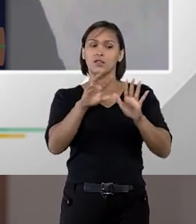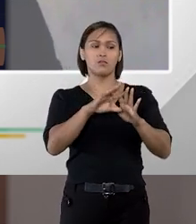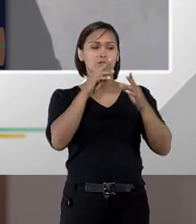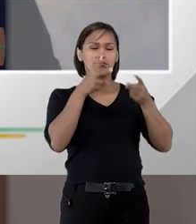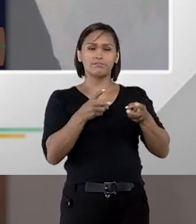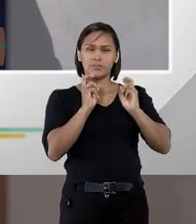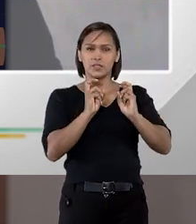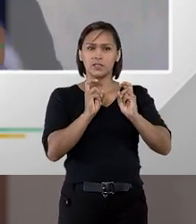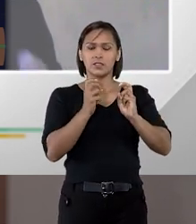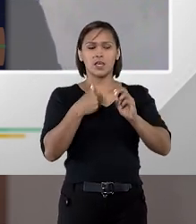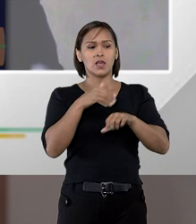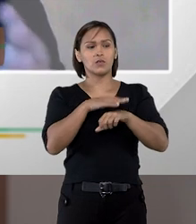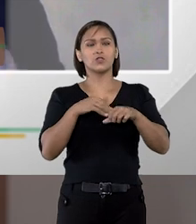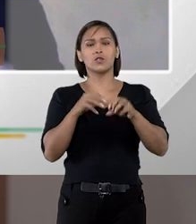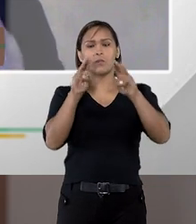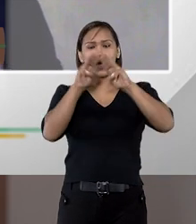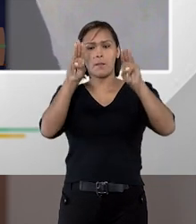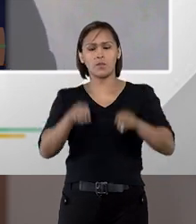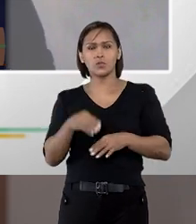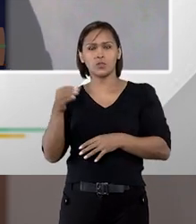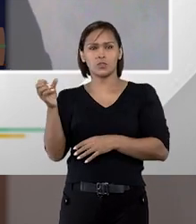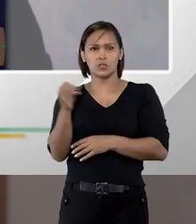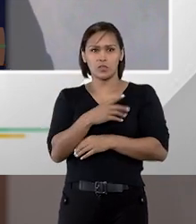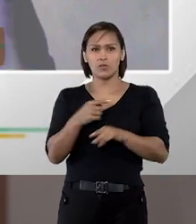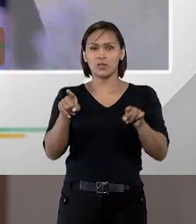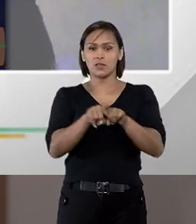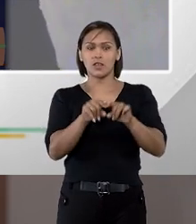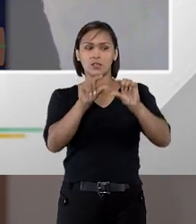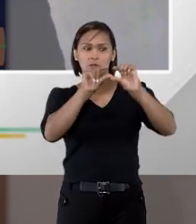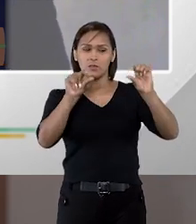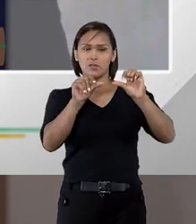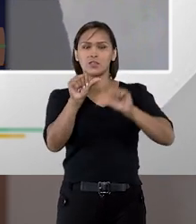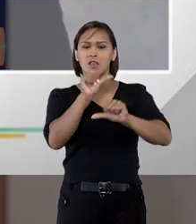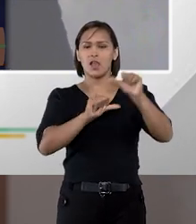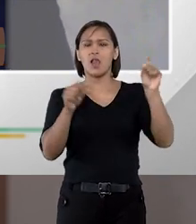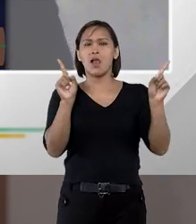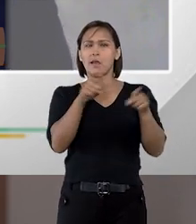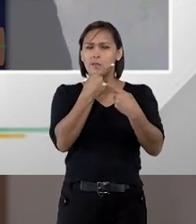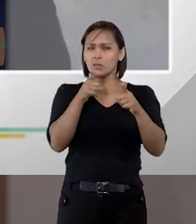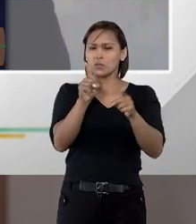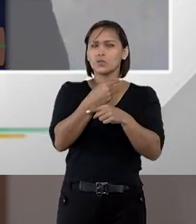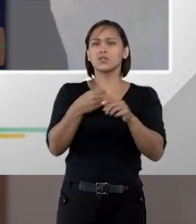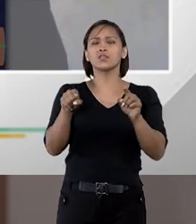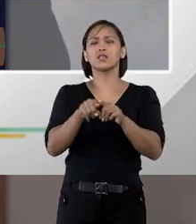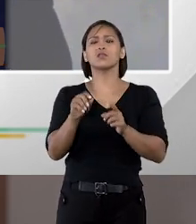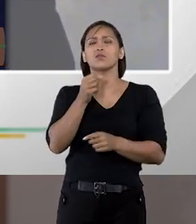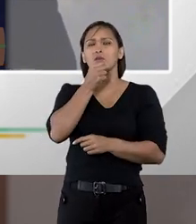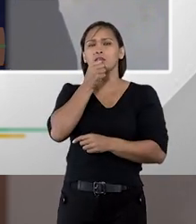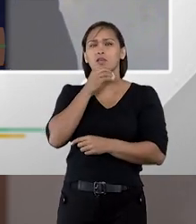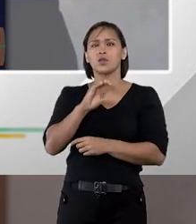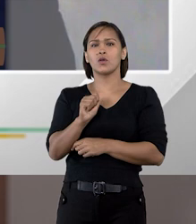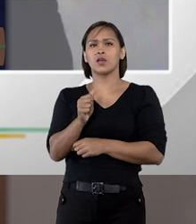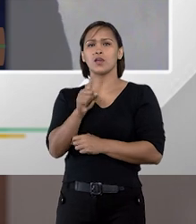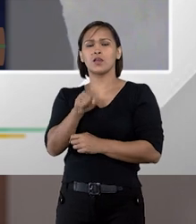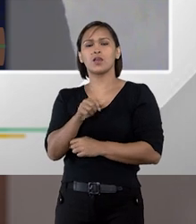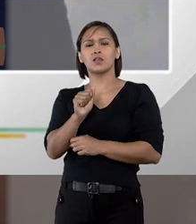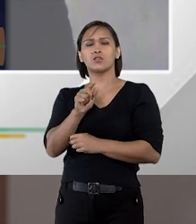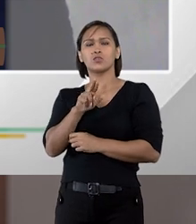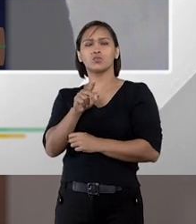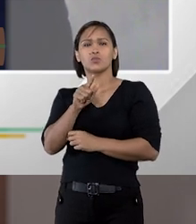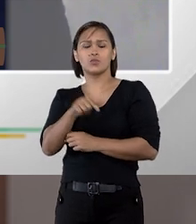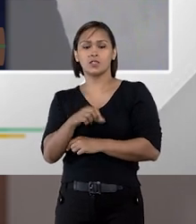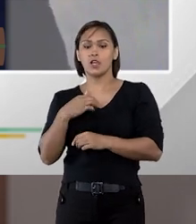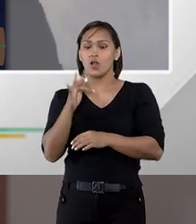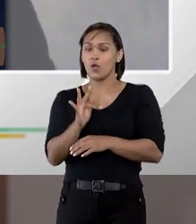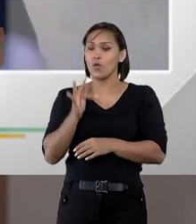nesse aspecto, eu chamei de museu de grandes novidades, para fazer alusão à música do saudoso Cazuza, quando